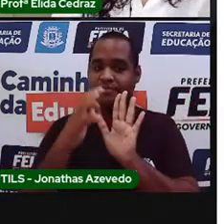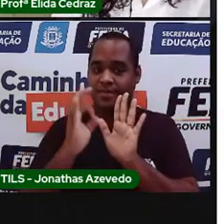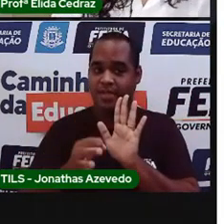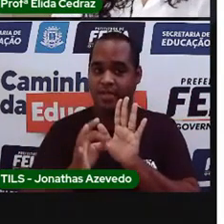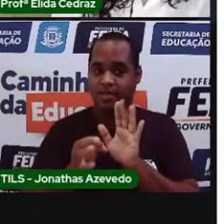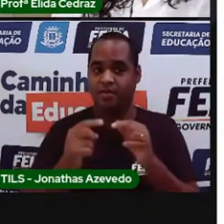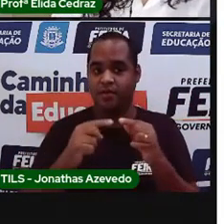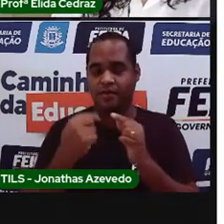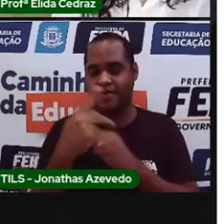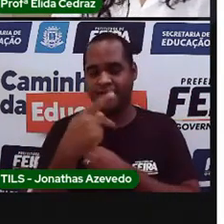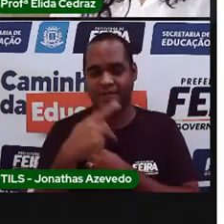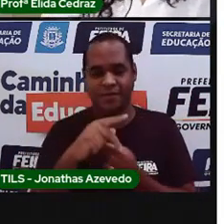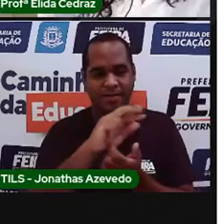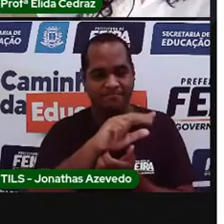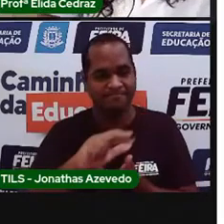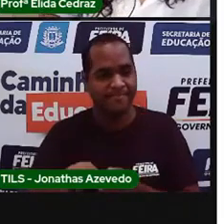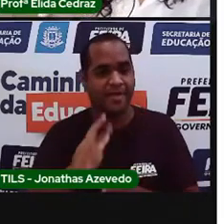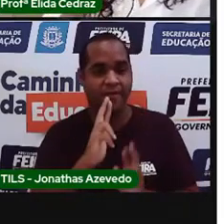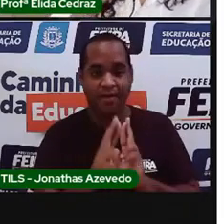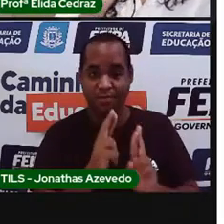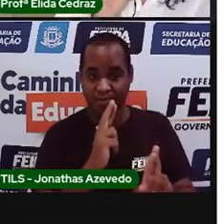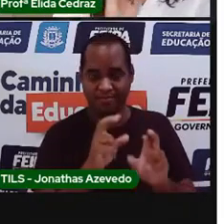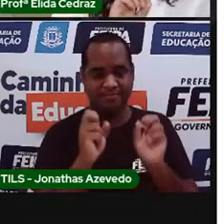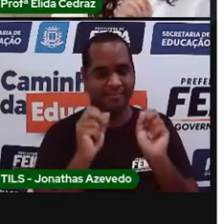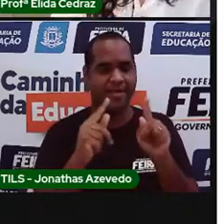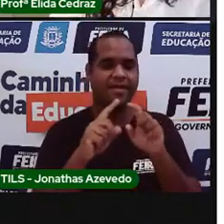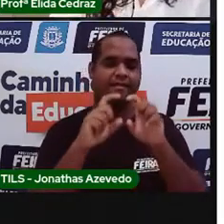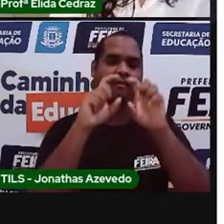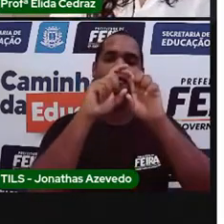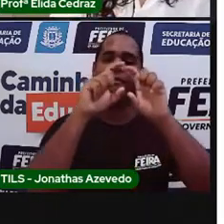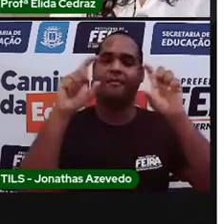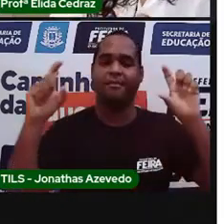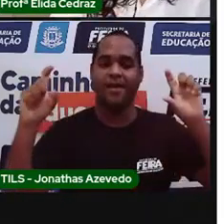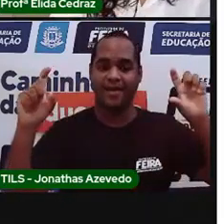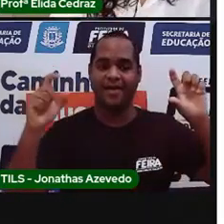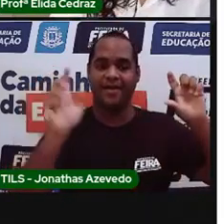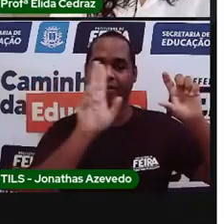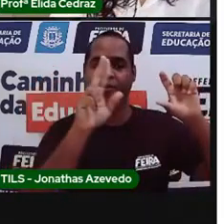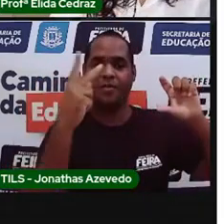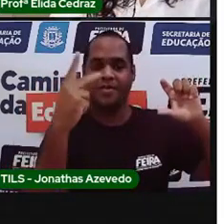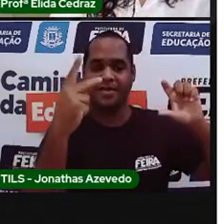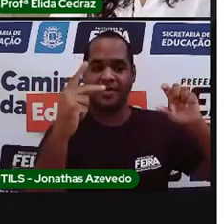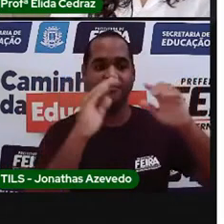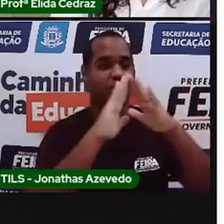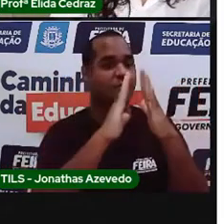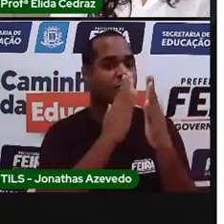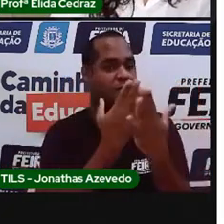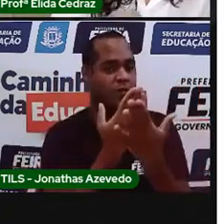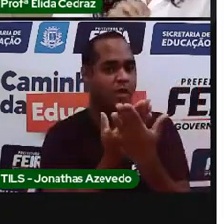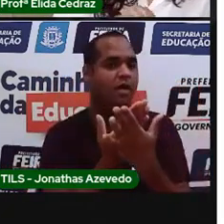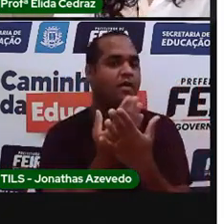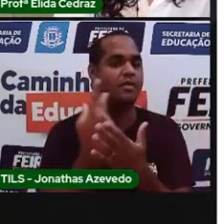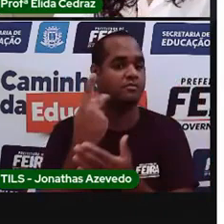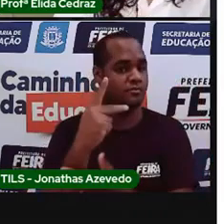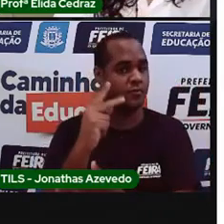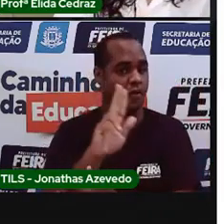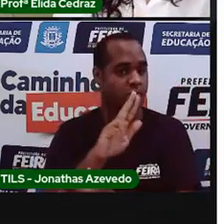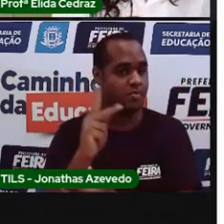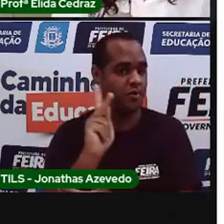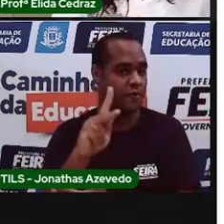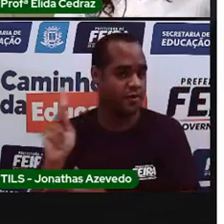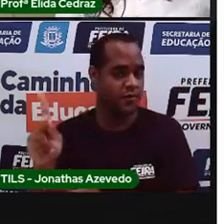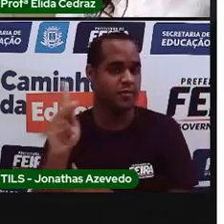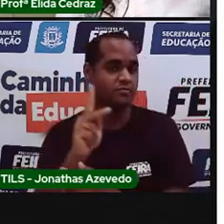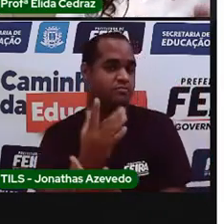Para a sua atividade, você vai preencher o seu cabeçalho completo, tá bom? E quando você